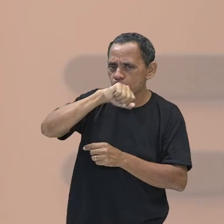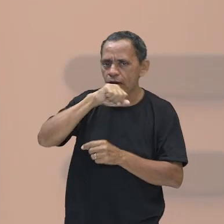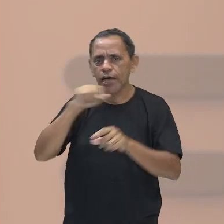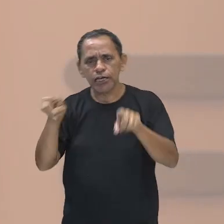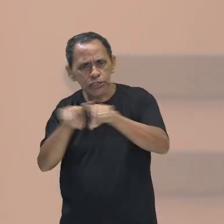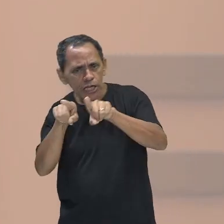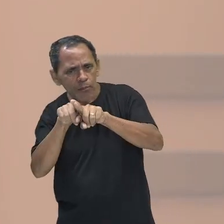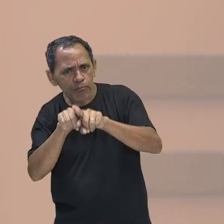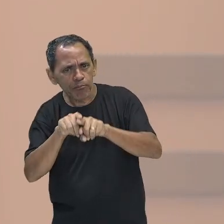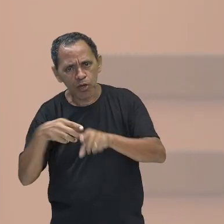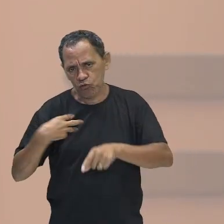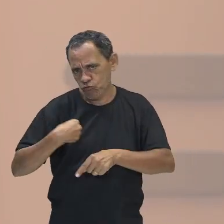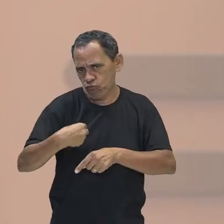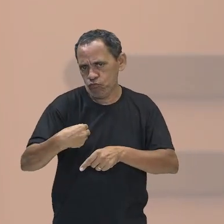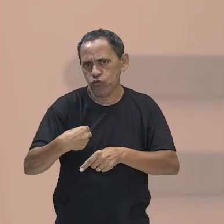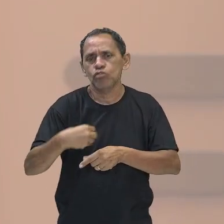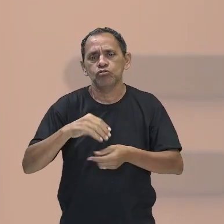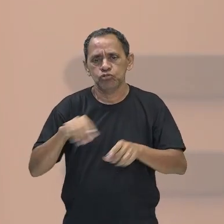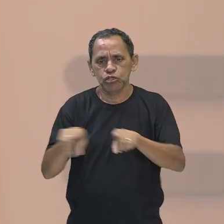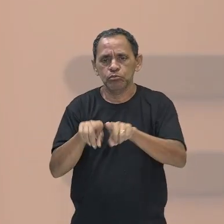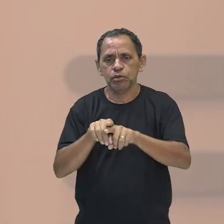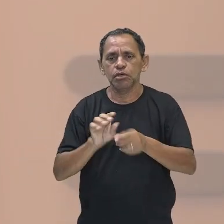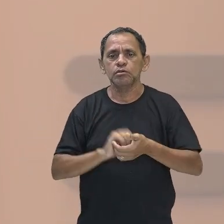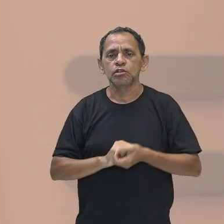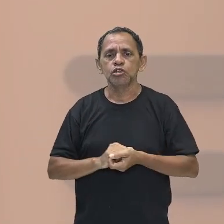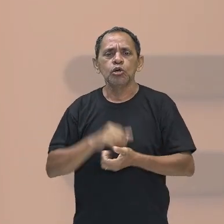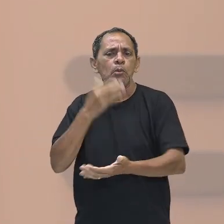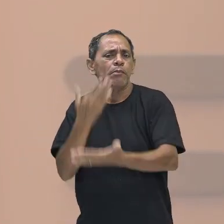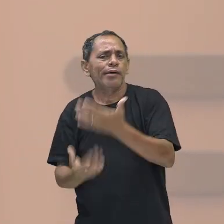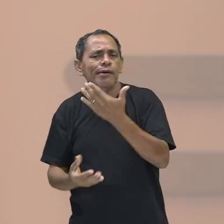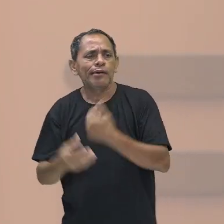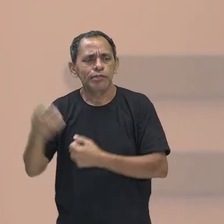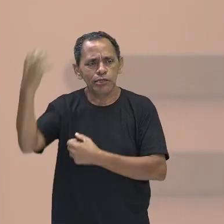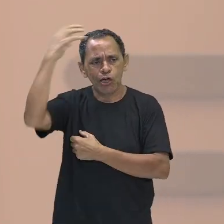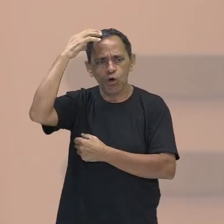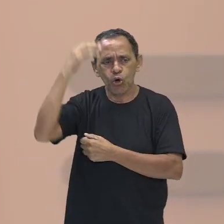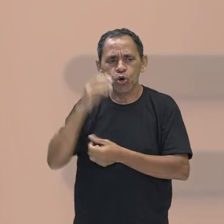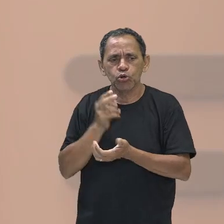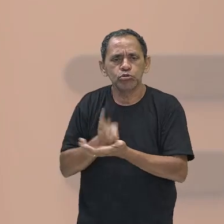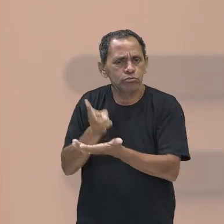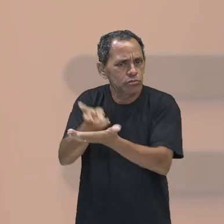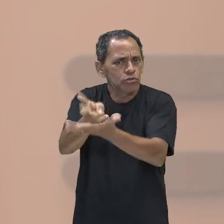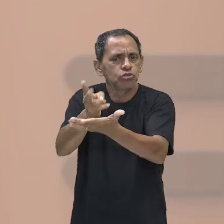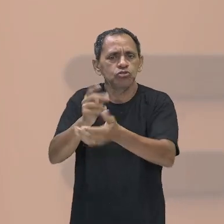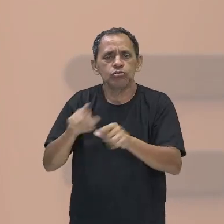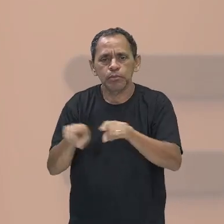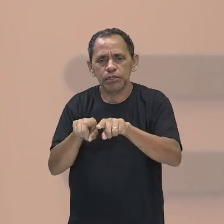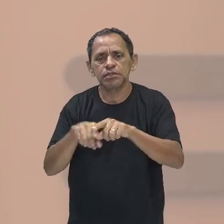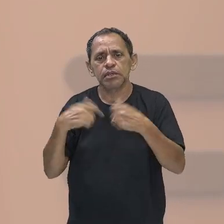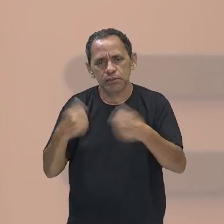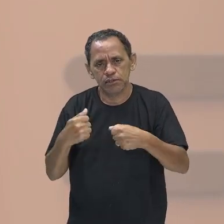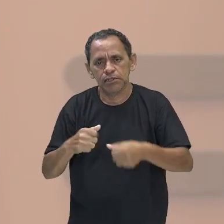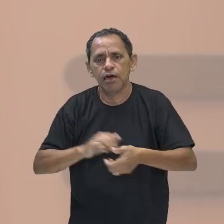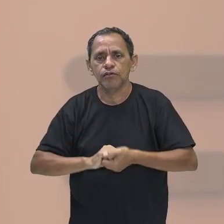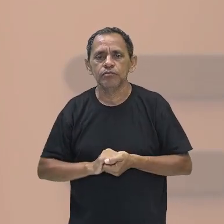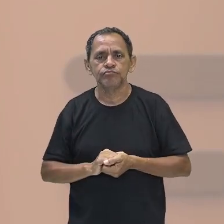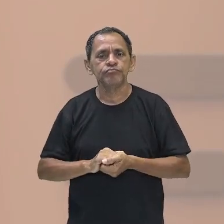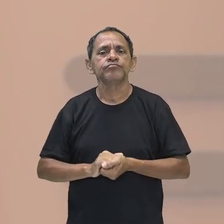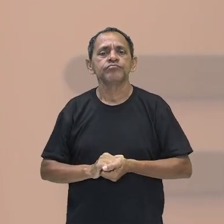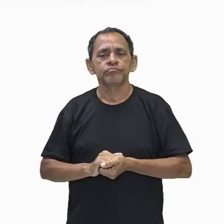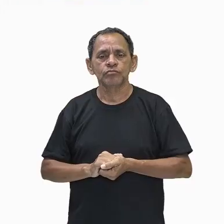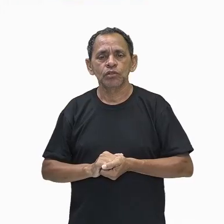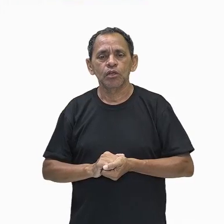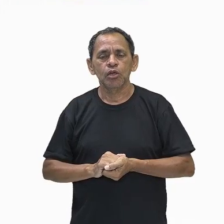Essa coroa, né? Que é o título de faraó. Então, é exatamente por isso que eles faziam esses